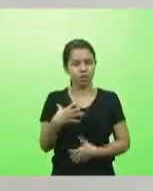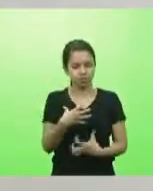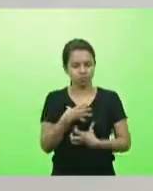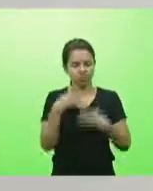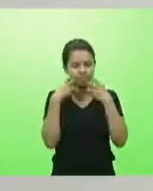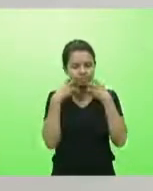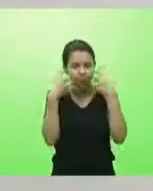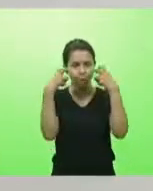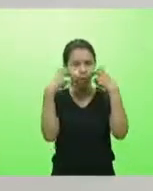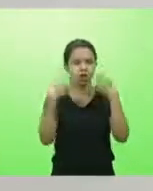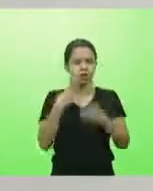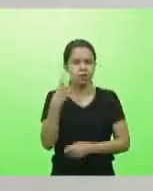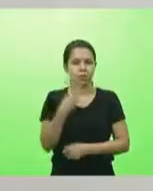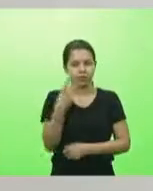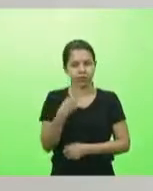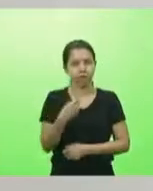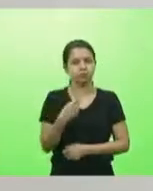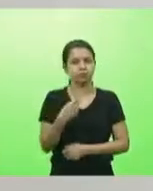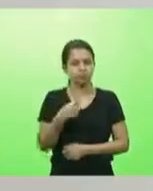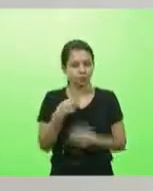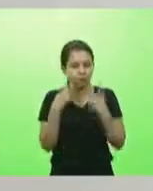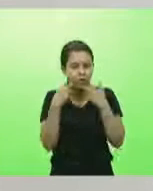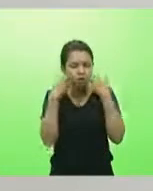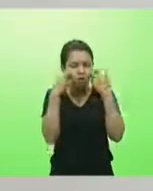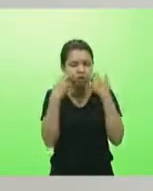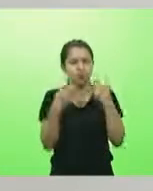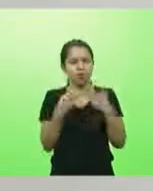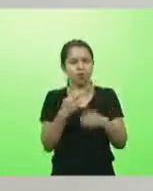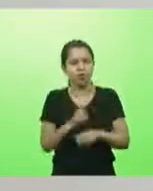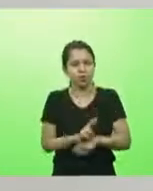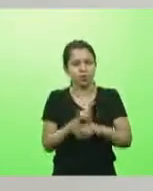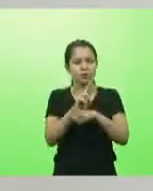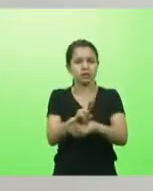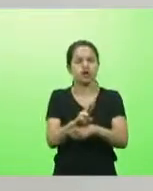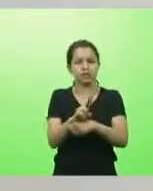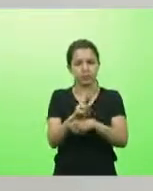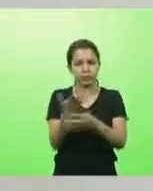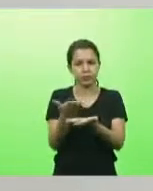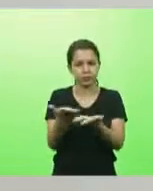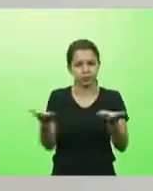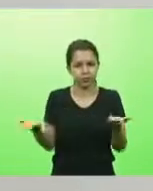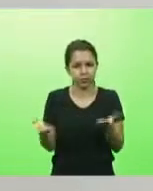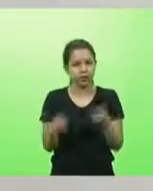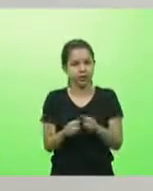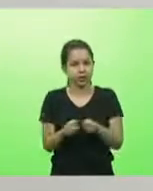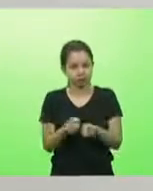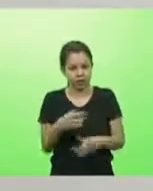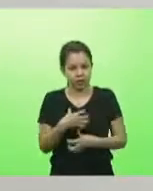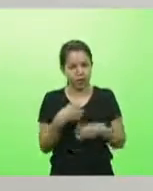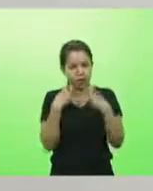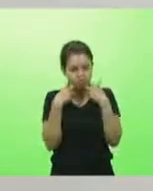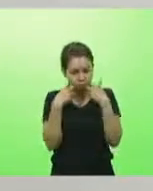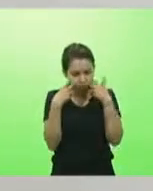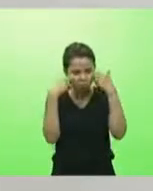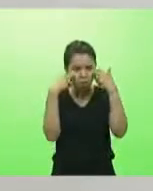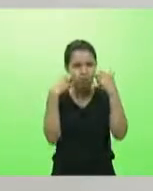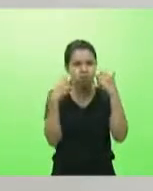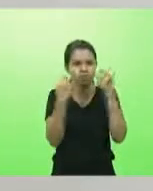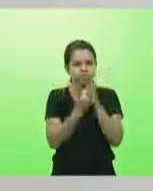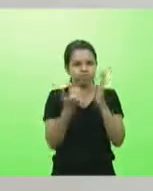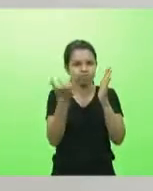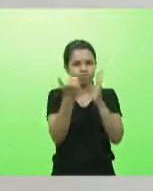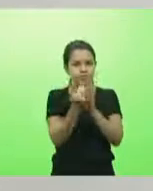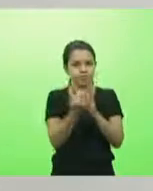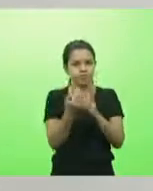como parlamentar, me sinto envergonhado como responsável por essa situação e me sinto envergonhado ainda mais de estar sendo